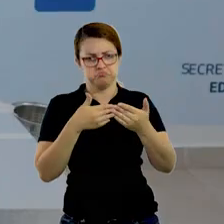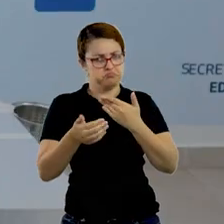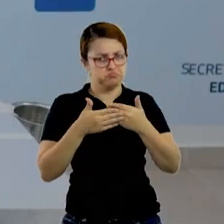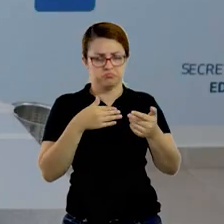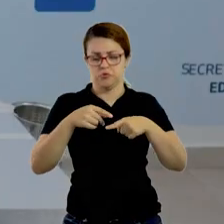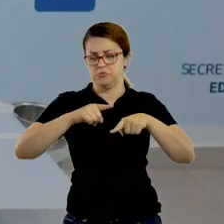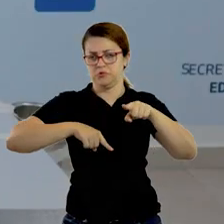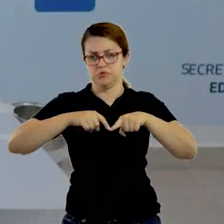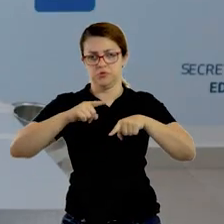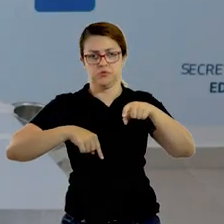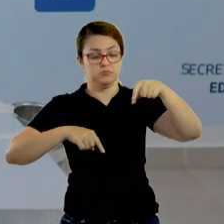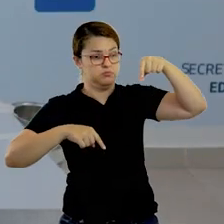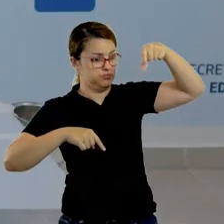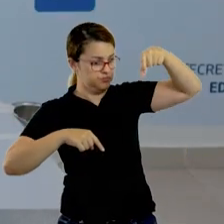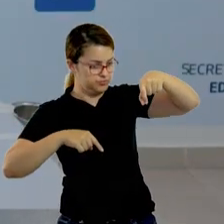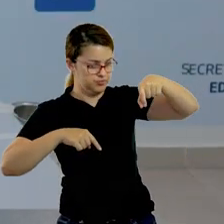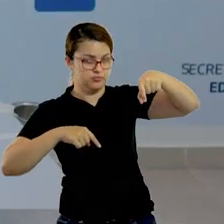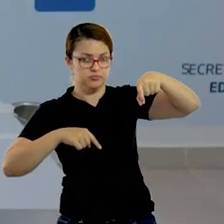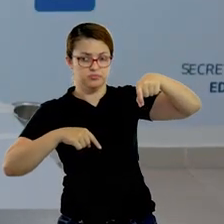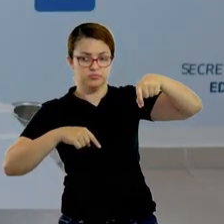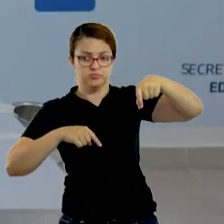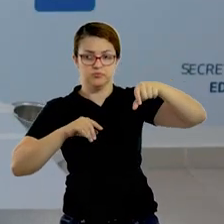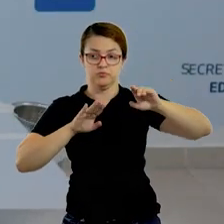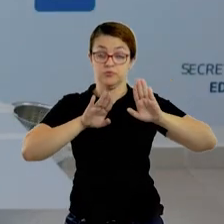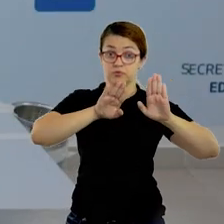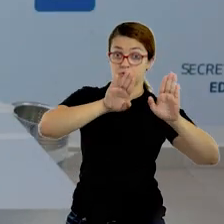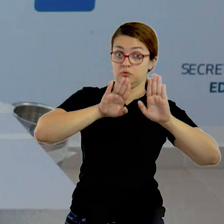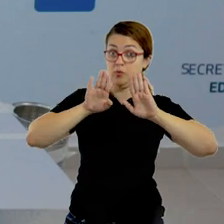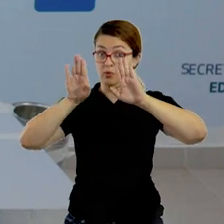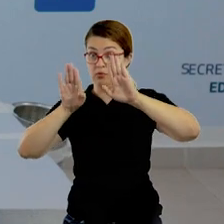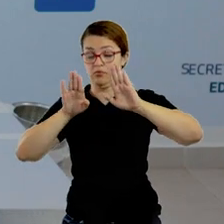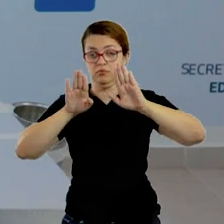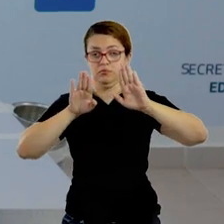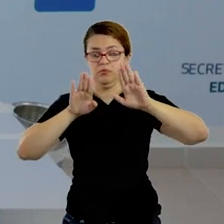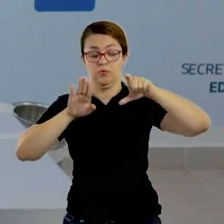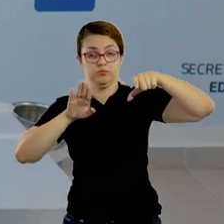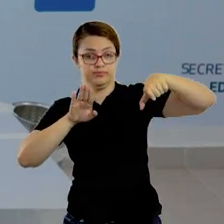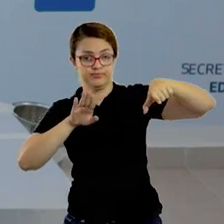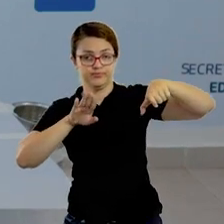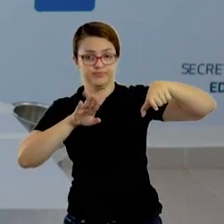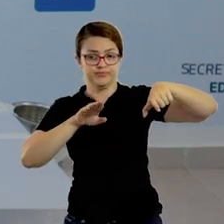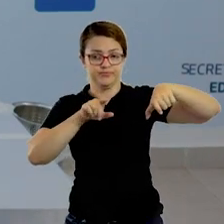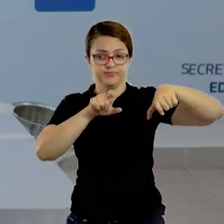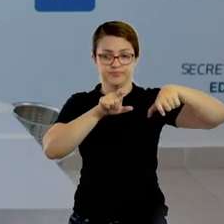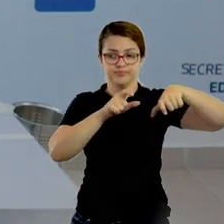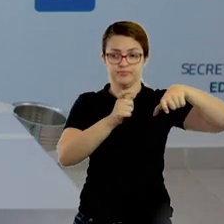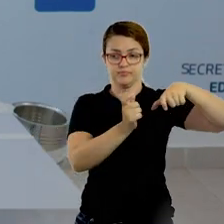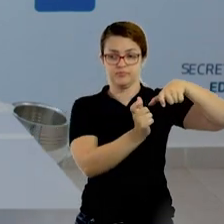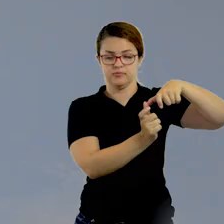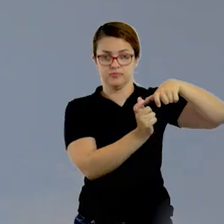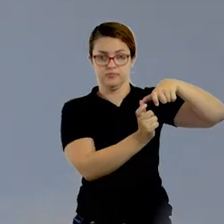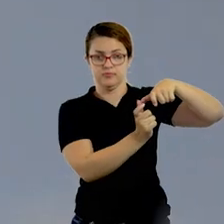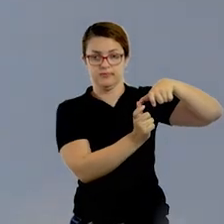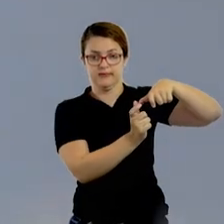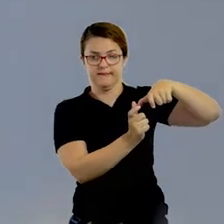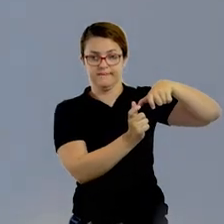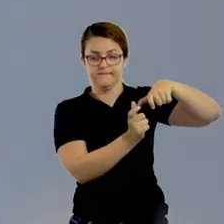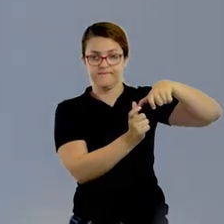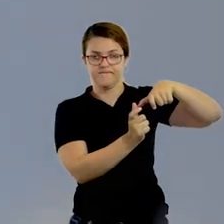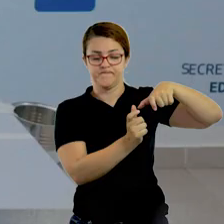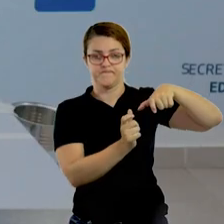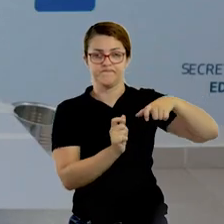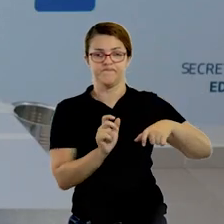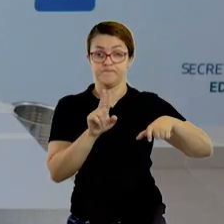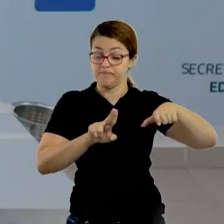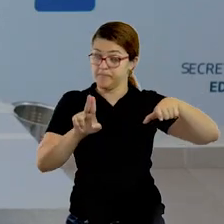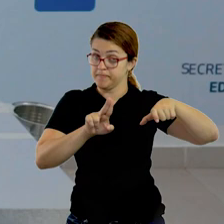pode ser qualquer outro objeto, desde que não ocupe todo o espaço da área do gol, senão ele não consegue executar